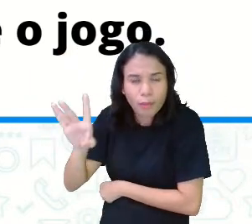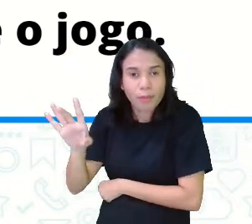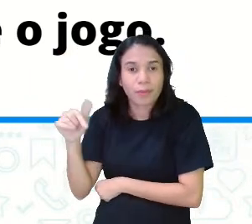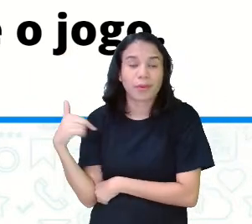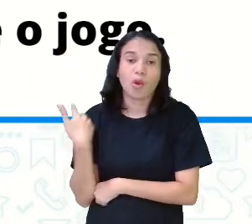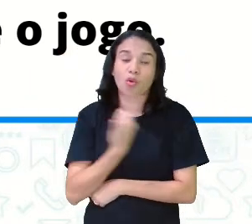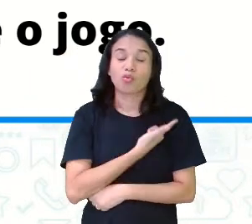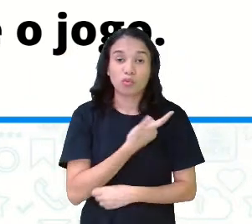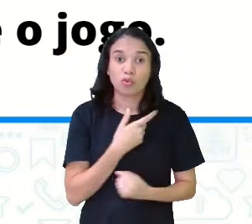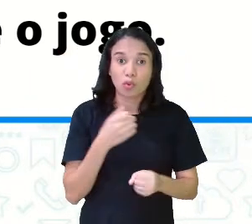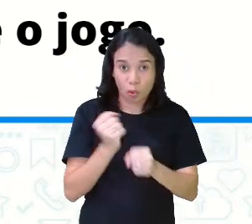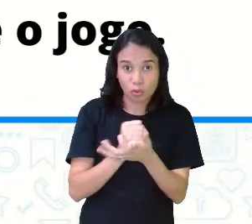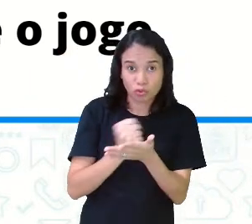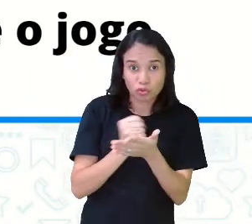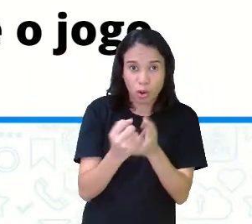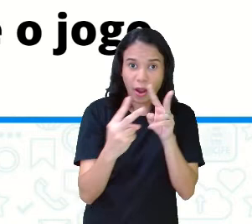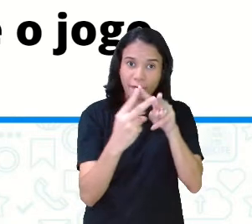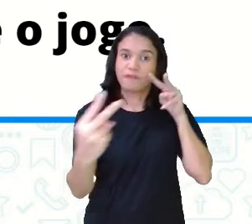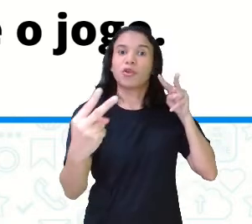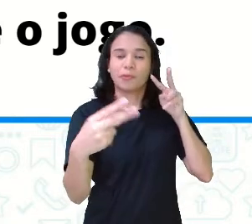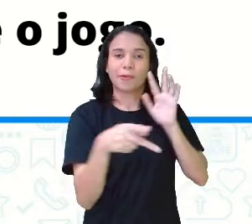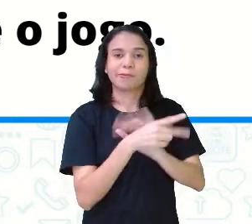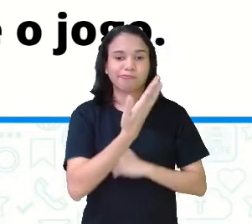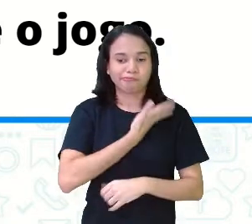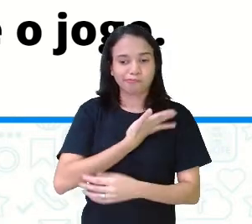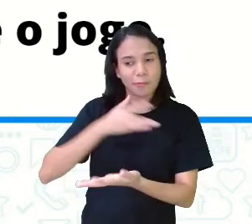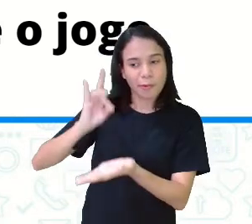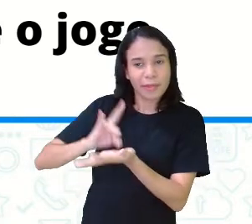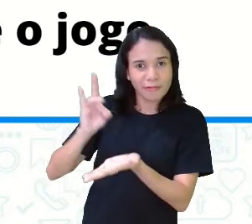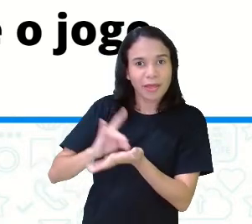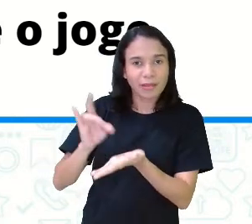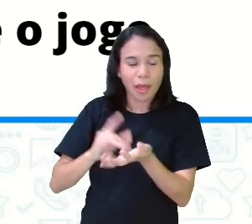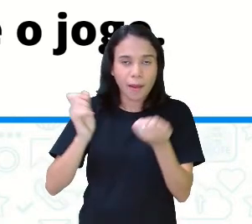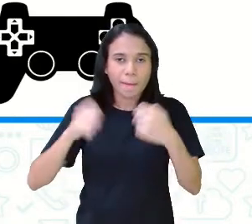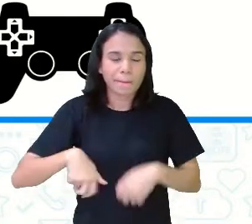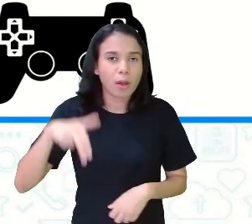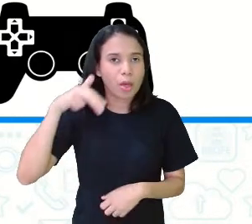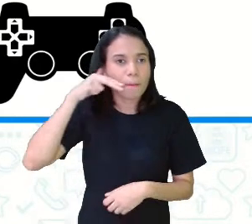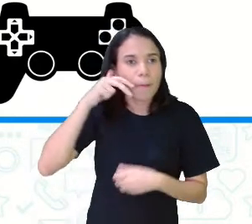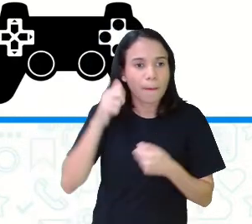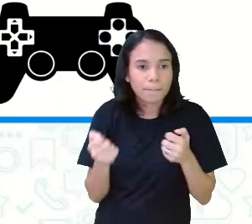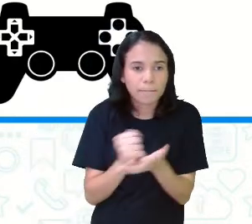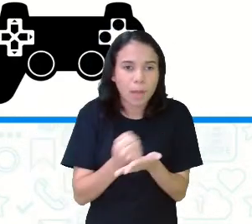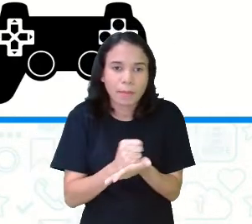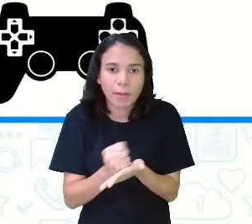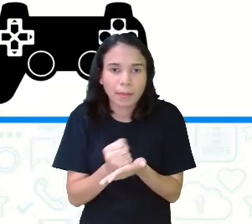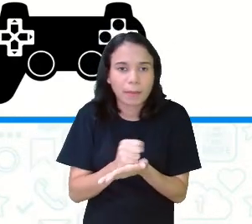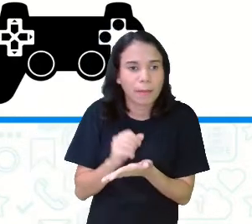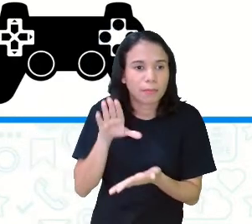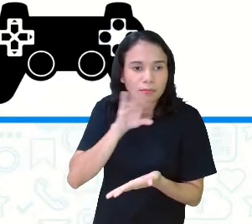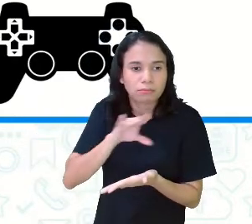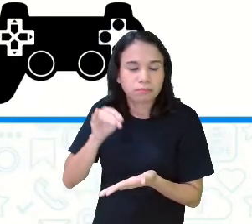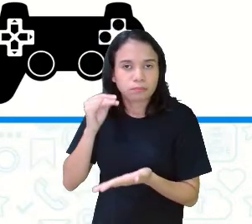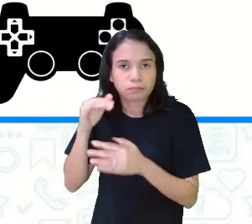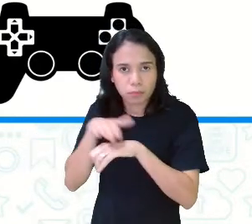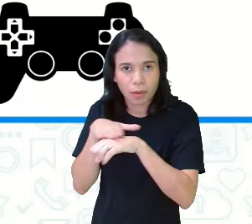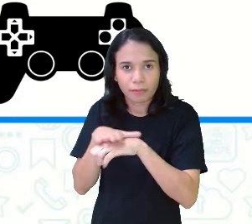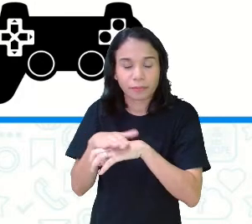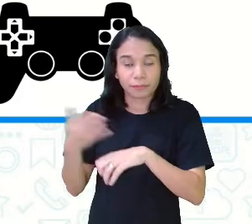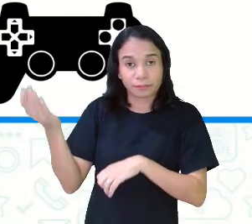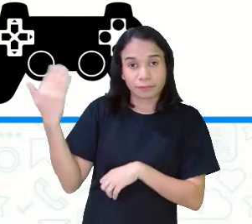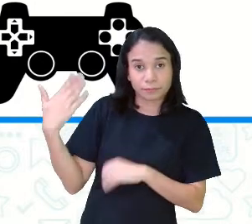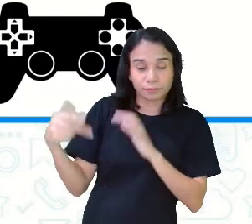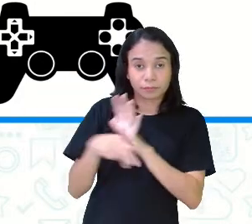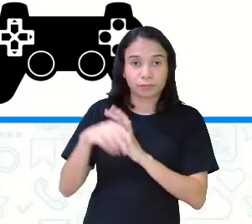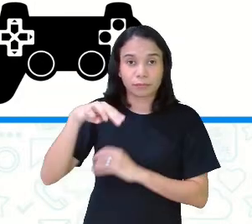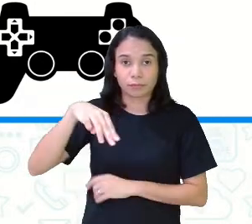joga online com os nossos amigos de verdade e podemos ir conversando durante o jogo. Na época do lançamento, o